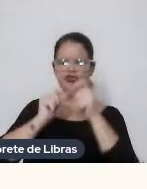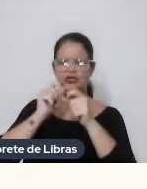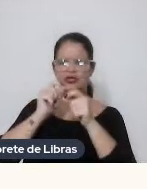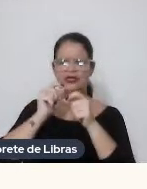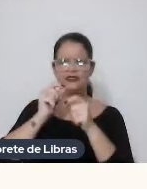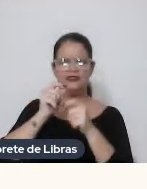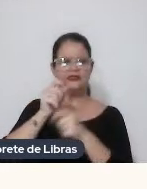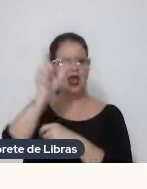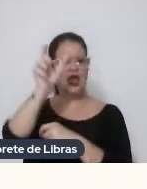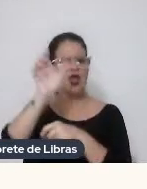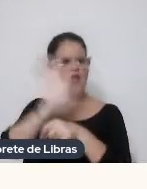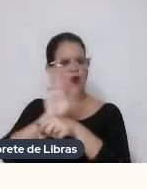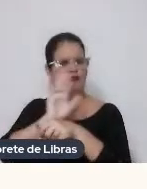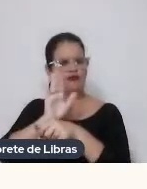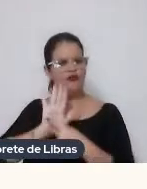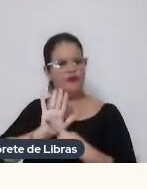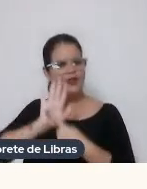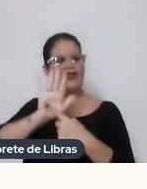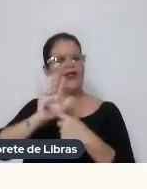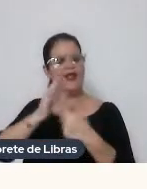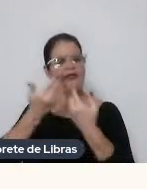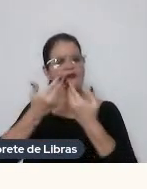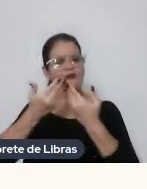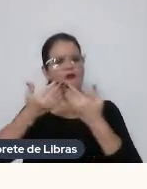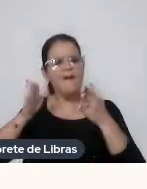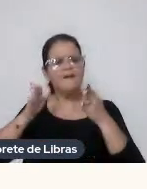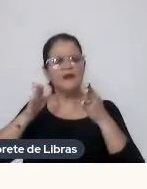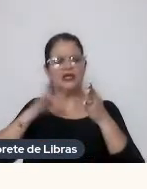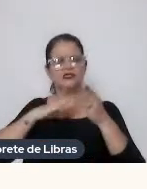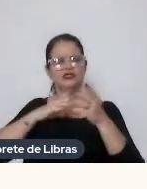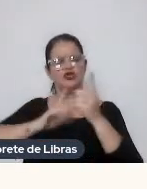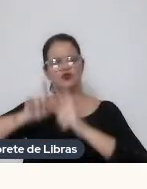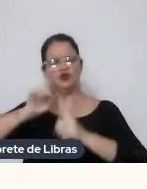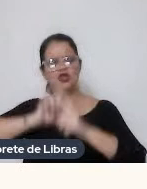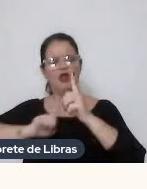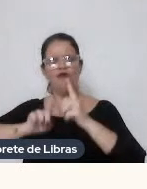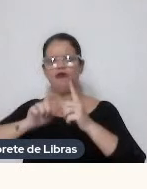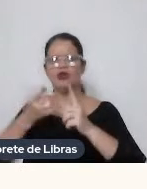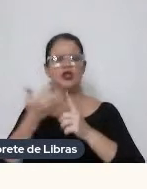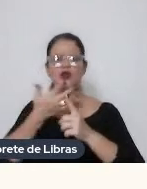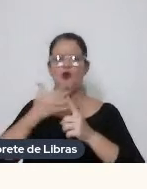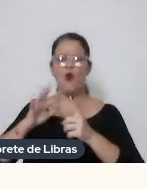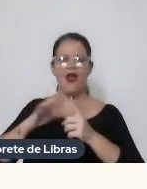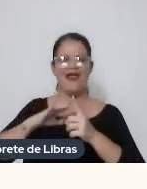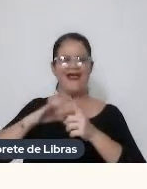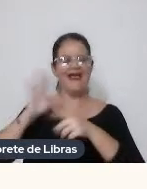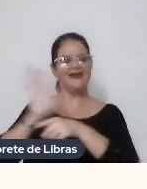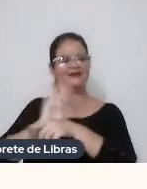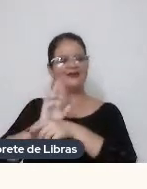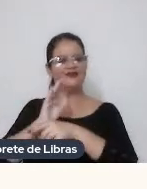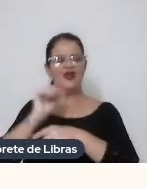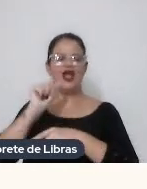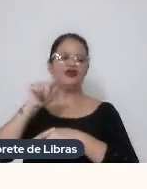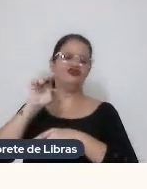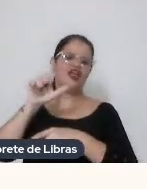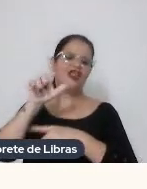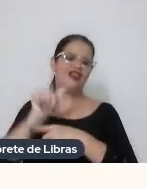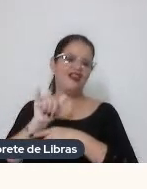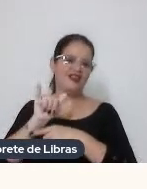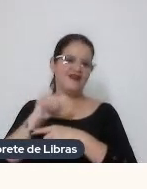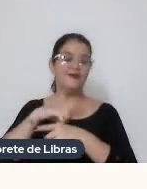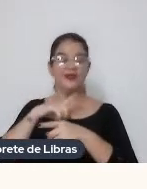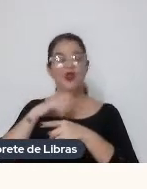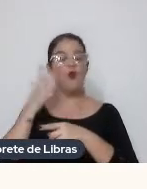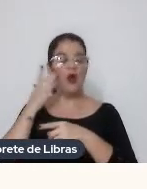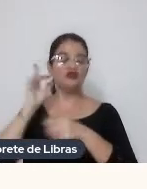abrisse um diálogo Com o público Que não conhece a obra Do Angeli Eu pensava muito E eu acho que isso De alguma maneira Está